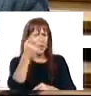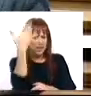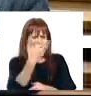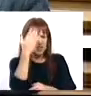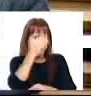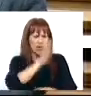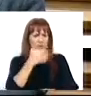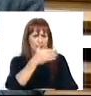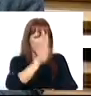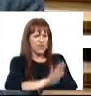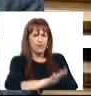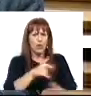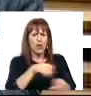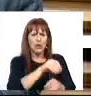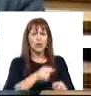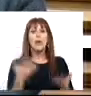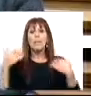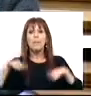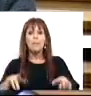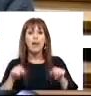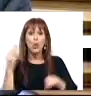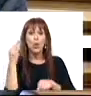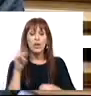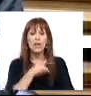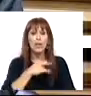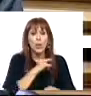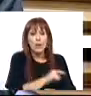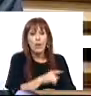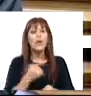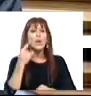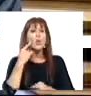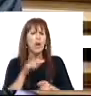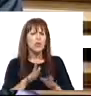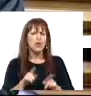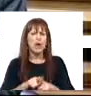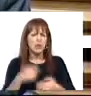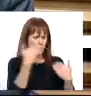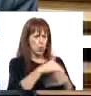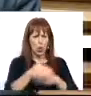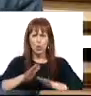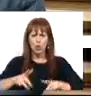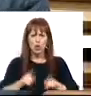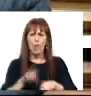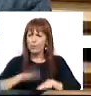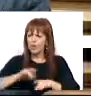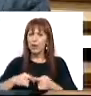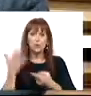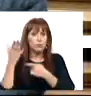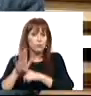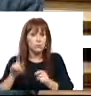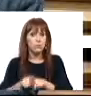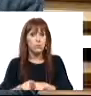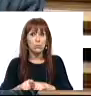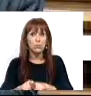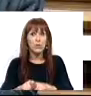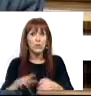dias ou semanas na zona. Mesmo assim, esta unidade de saúde conhece graves constrangimentos que decorrem, nomeadamente, do